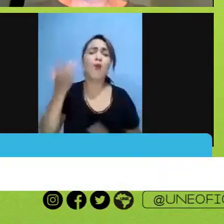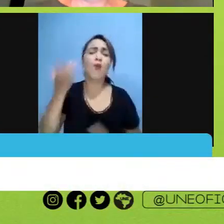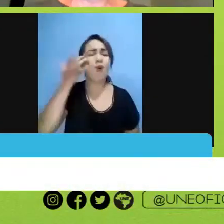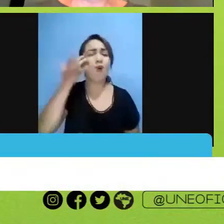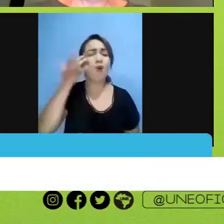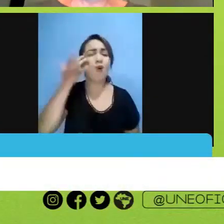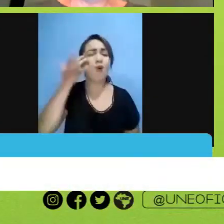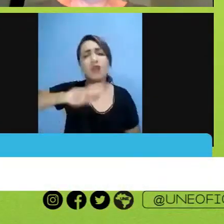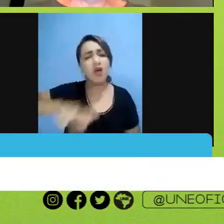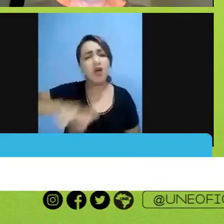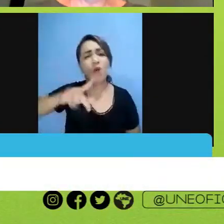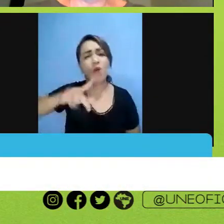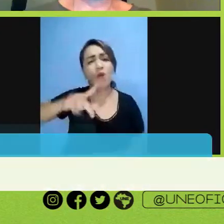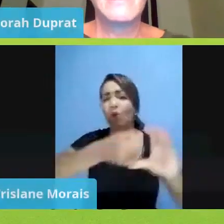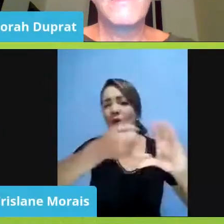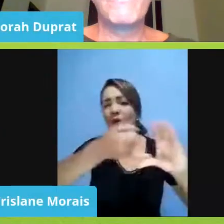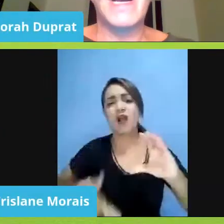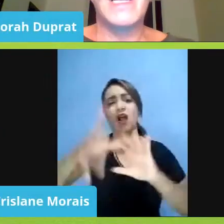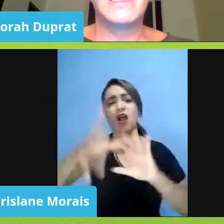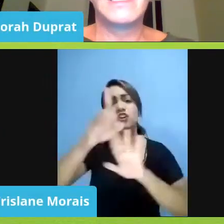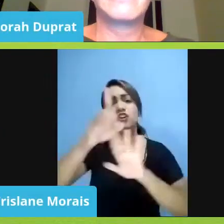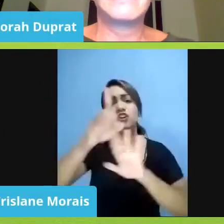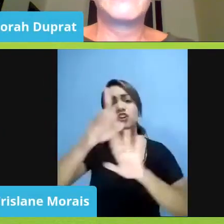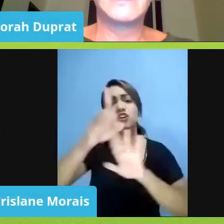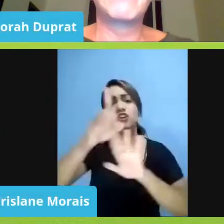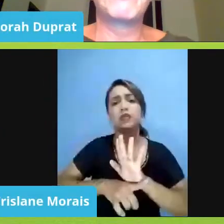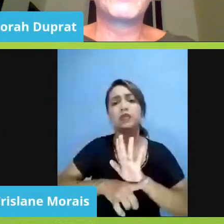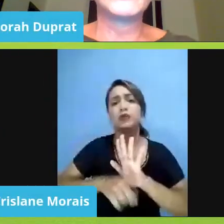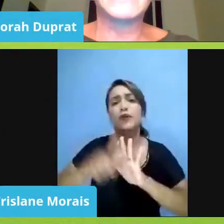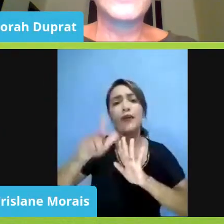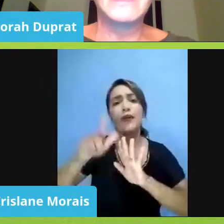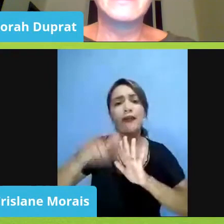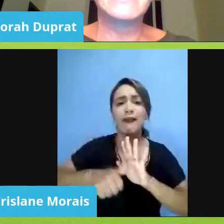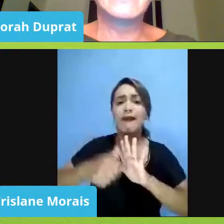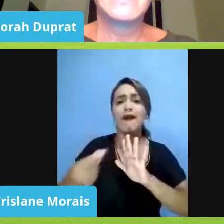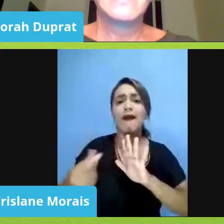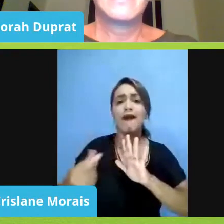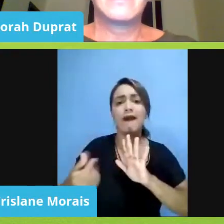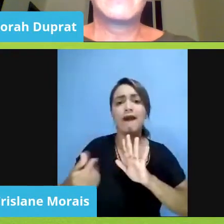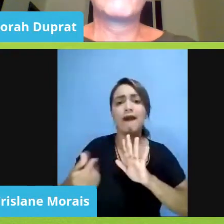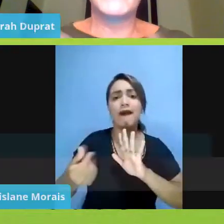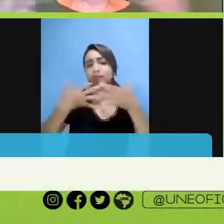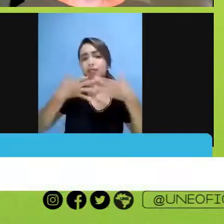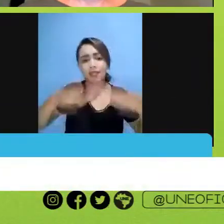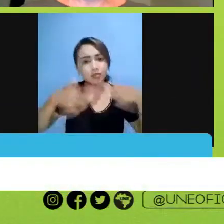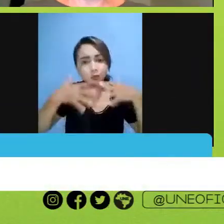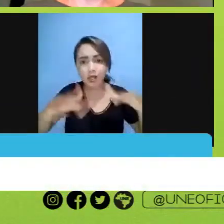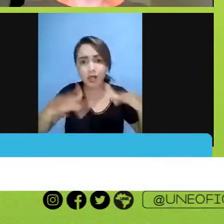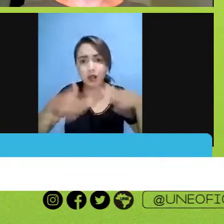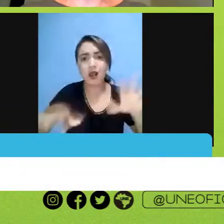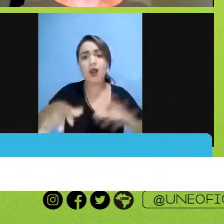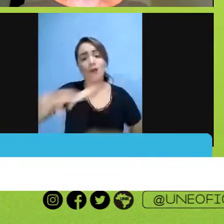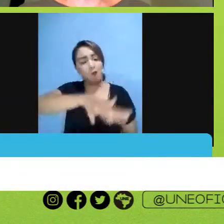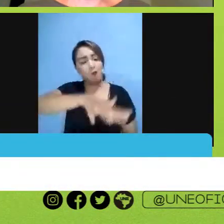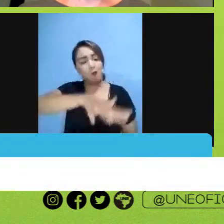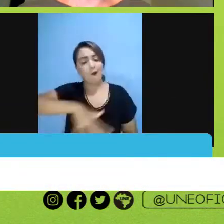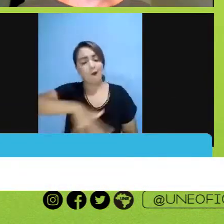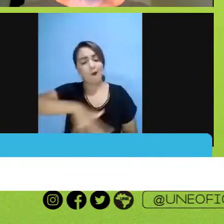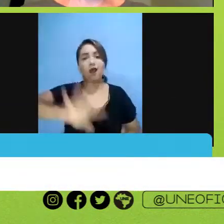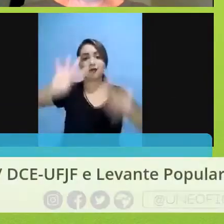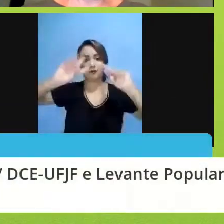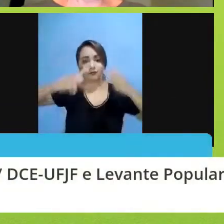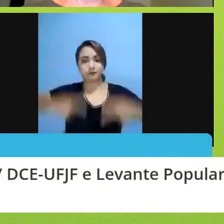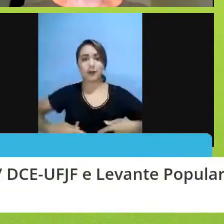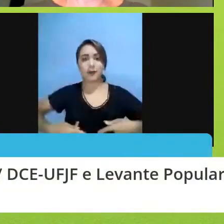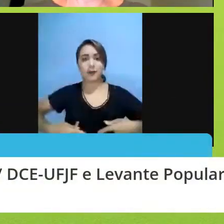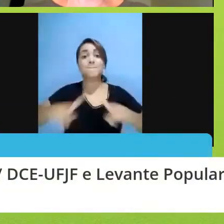característica do direito, que é uma, enfim, que é por natureza, é uma área das humanidades, mas eu acho que em